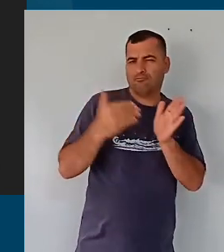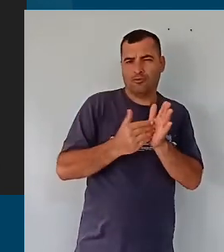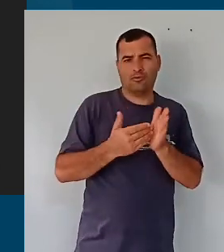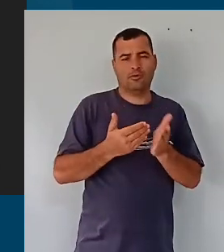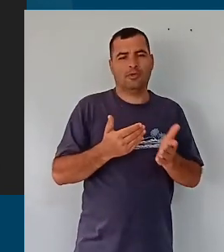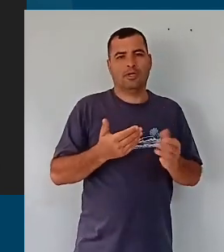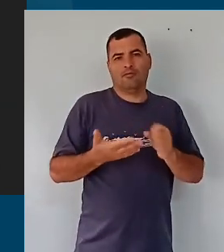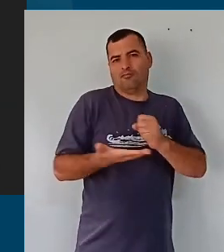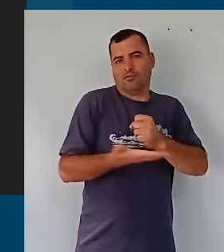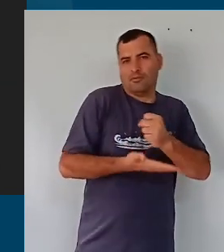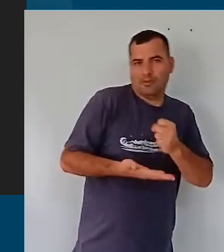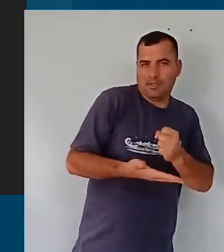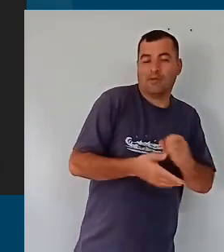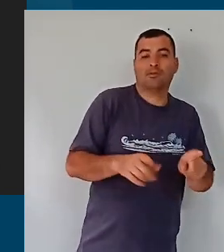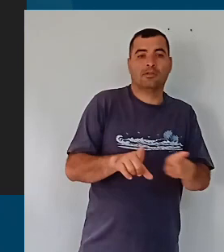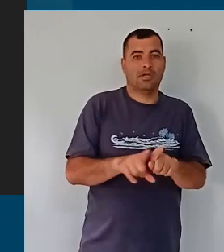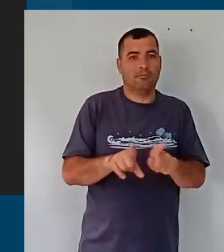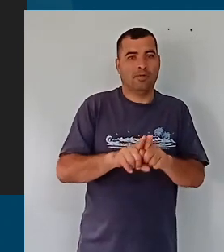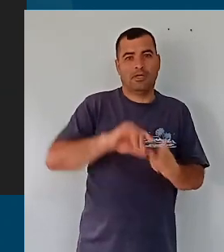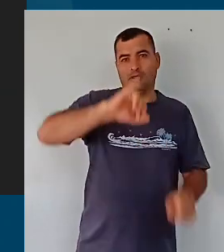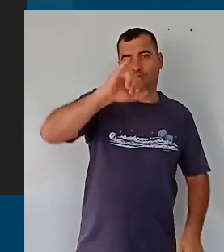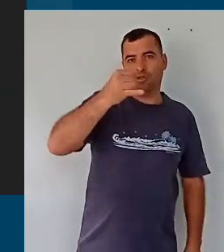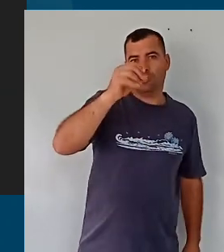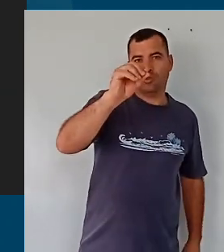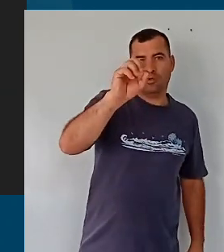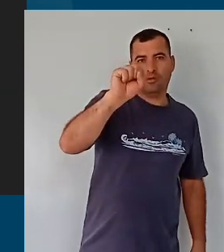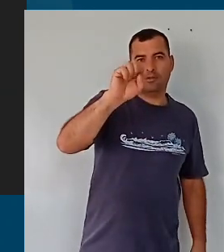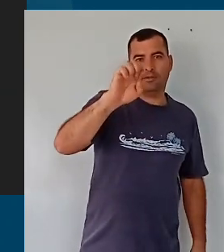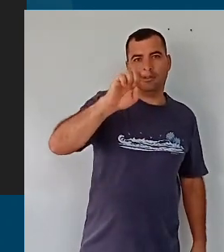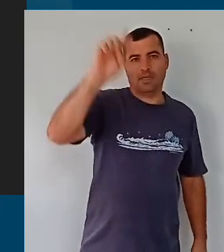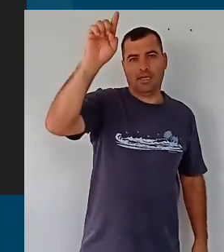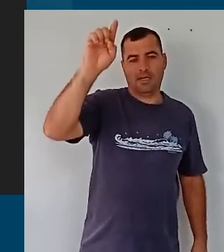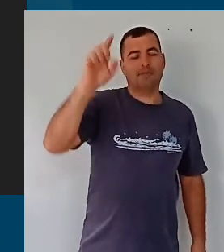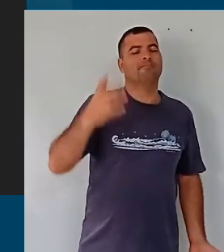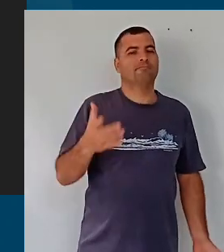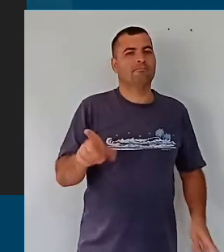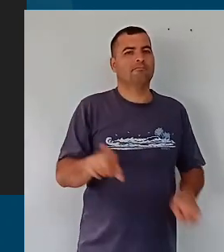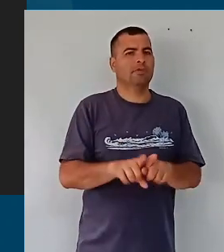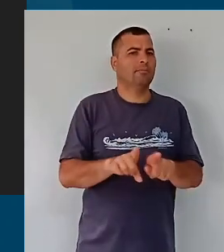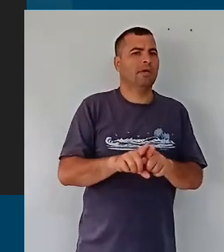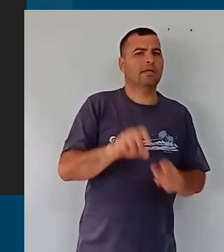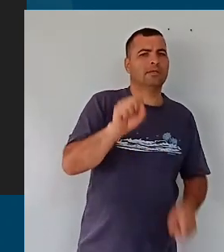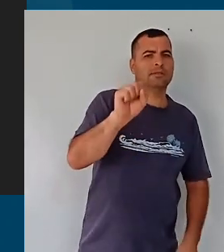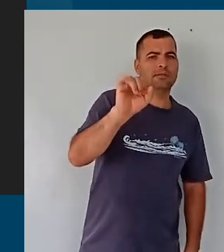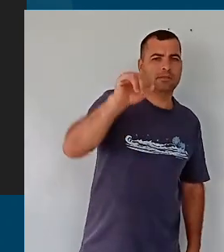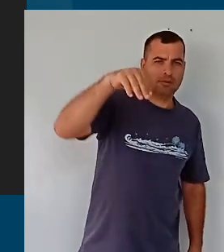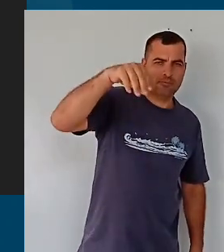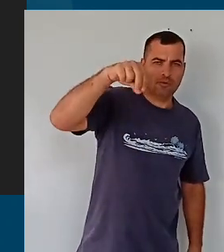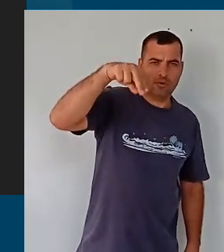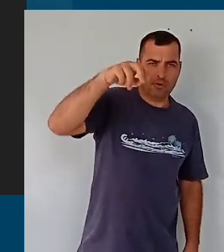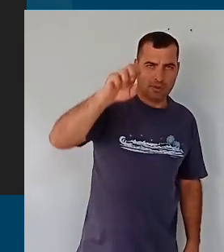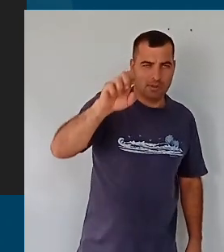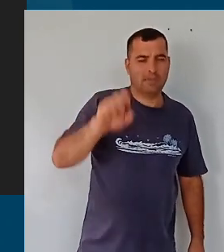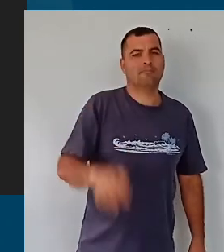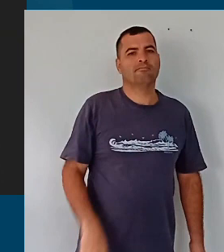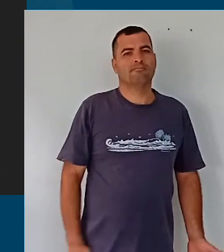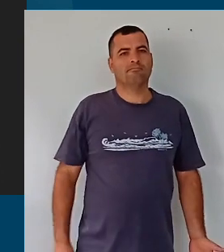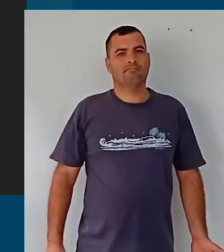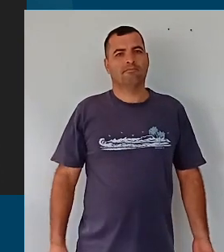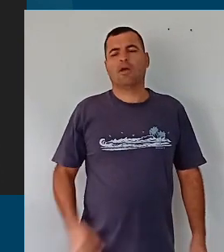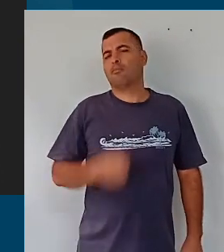Fundamental, o grande e inigualável José Luiz. Quero cumprimentar a Simone Locatelli, minha querida,